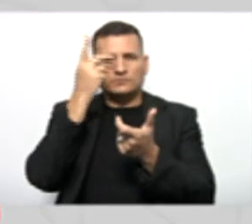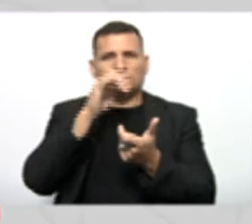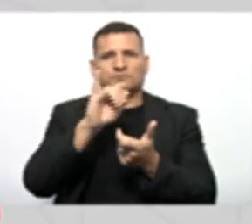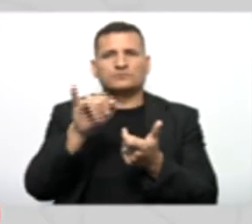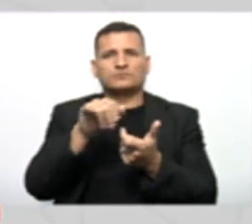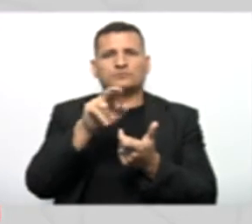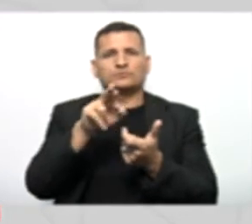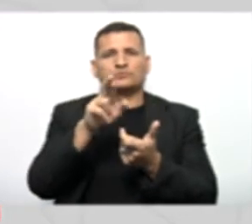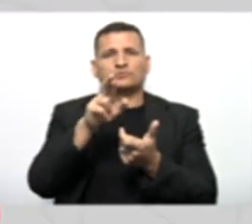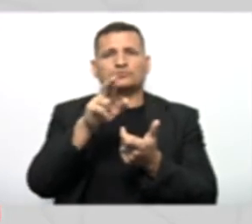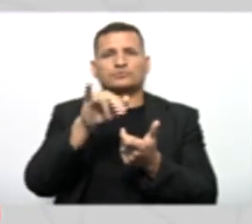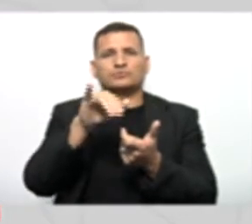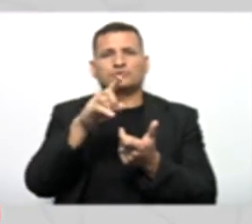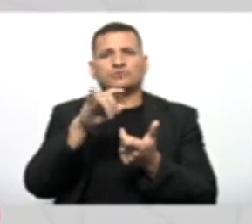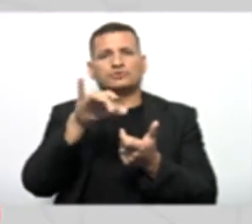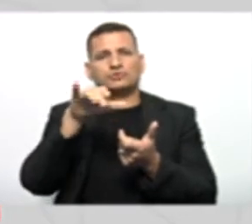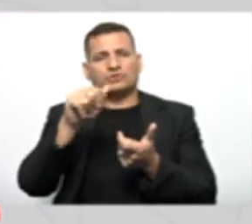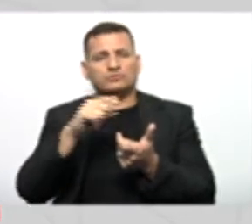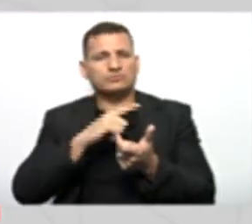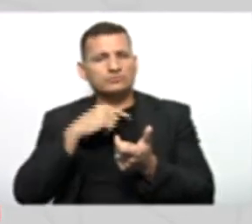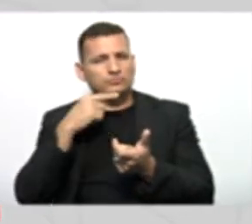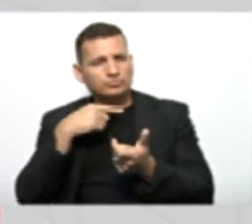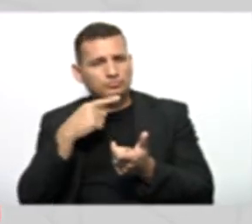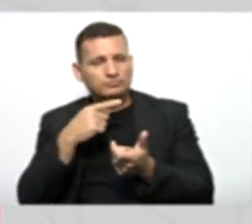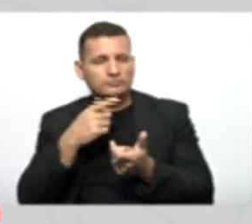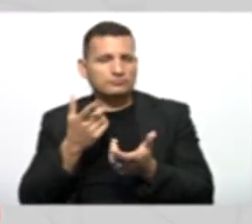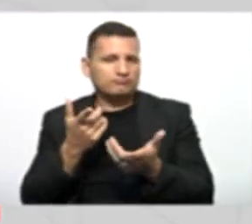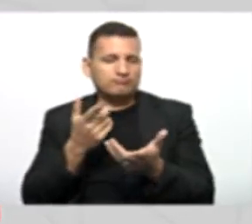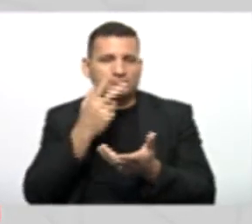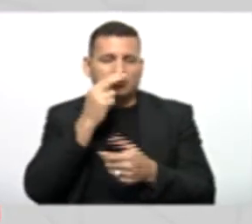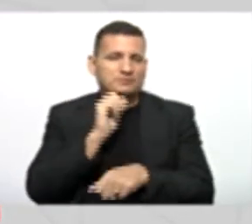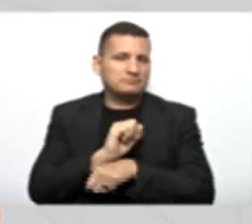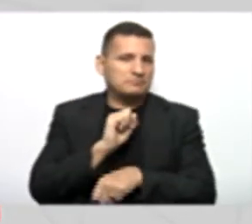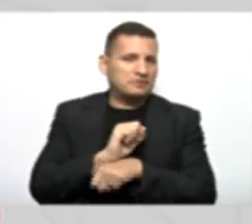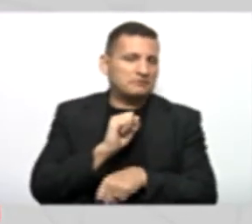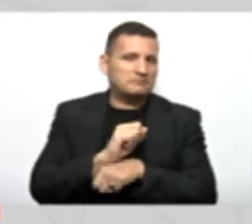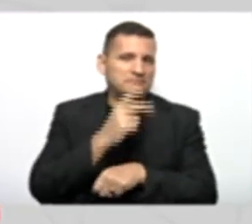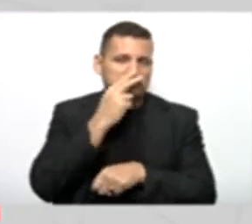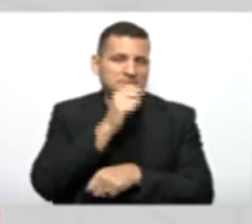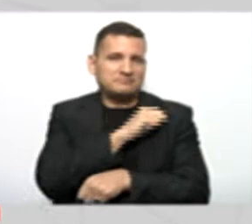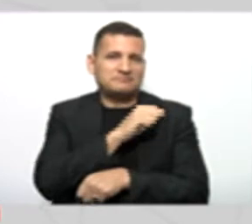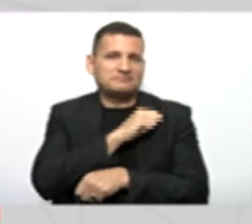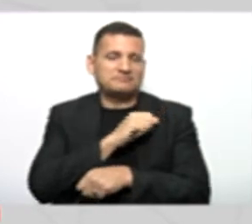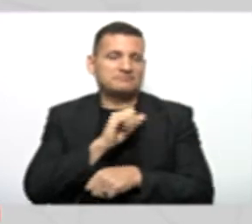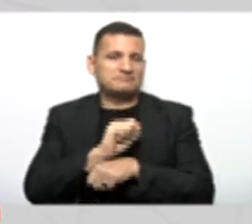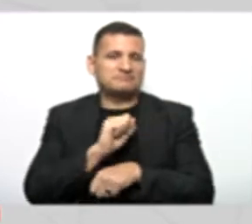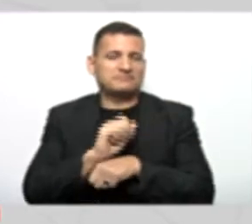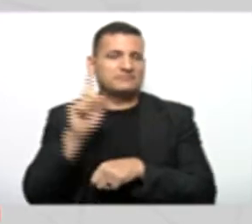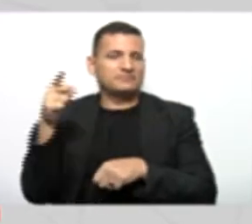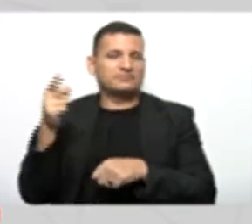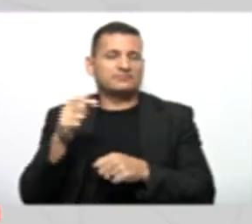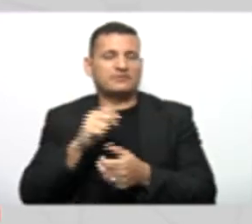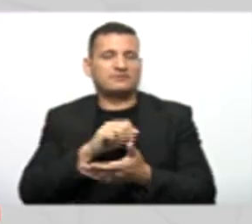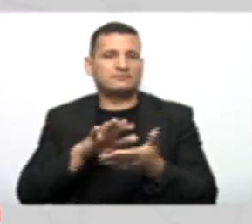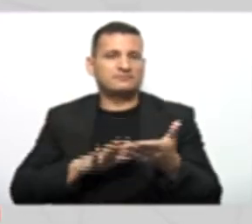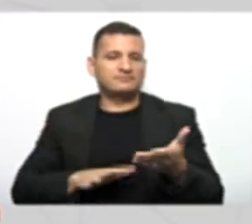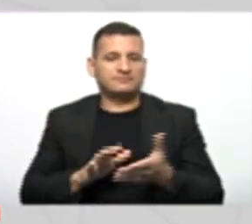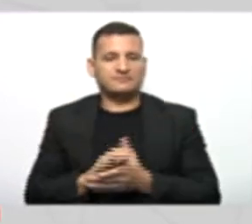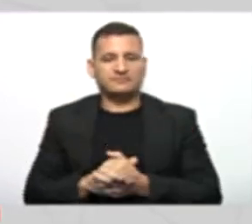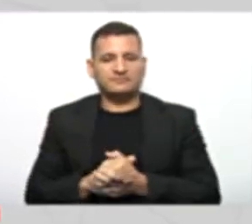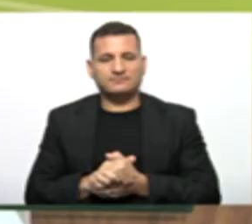Eu acho que eles estão Guardando Pro Pro Pro dia da prova Não, pra nossas atividades É pra mesmo acessar Professor Só pra gente